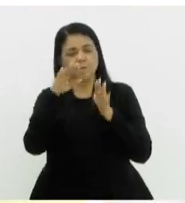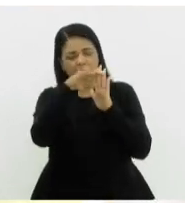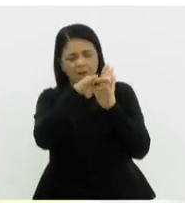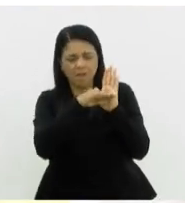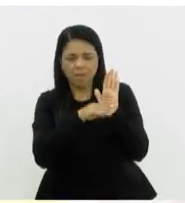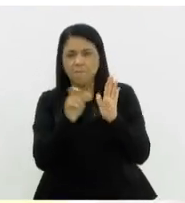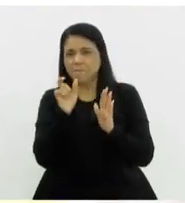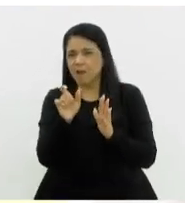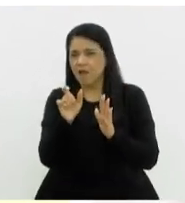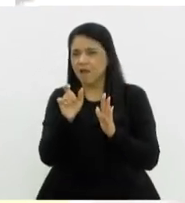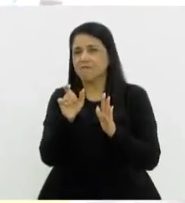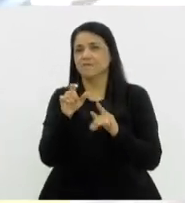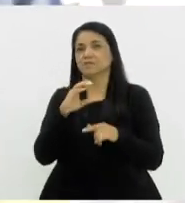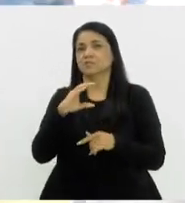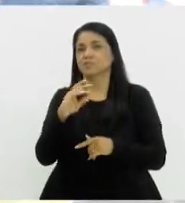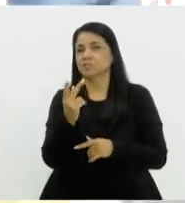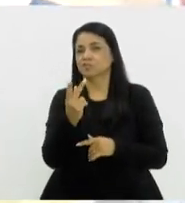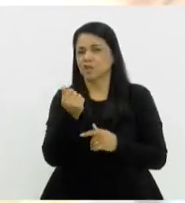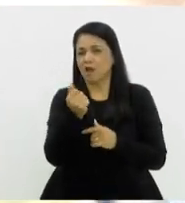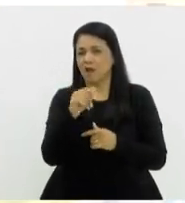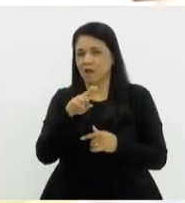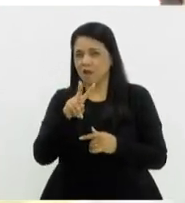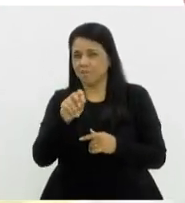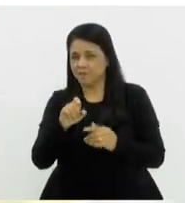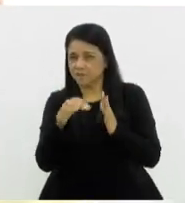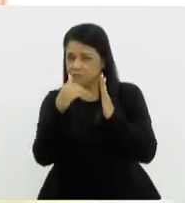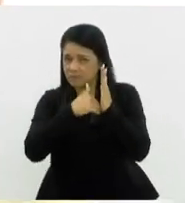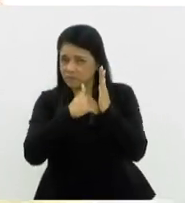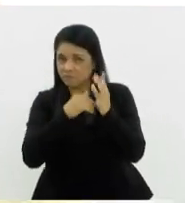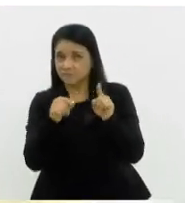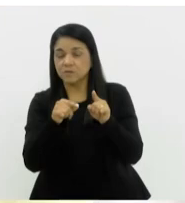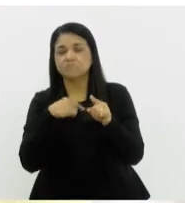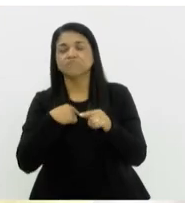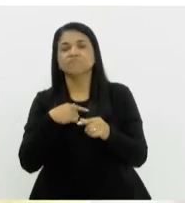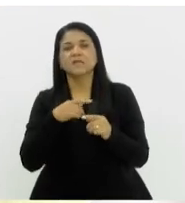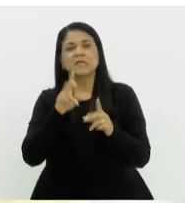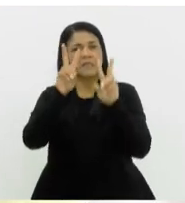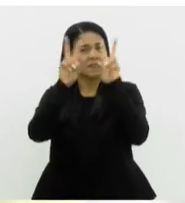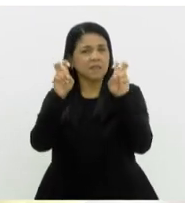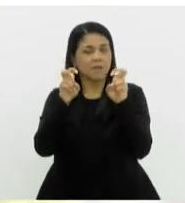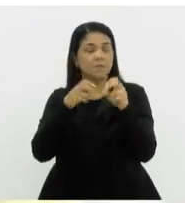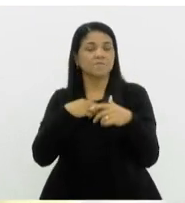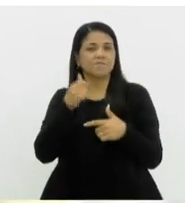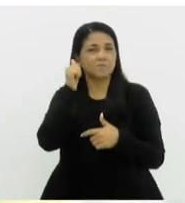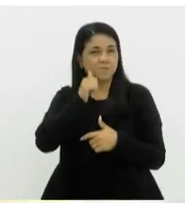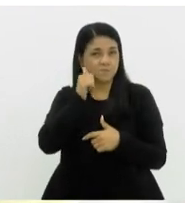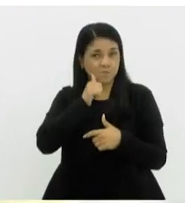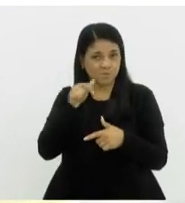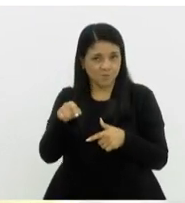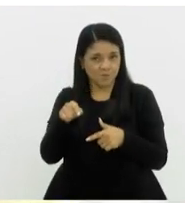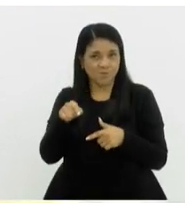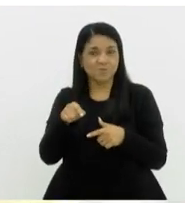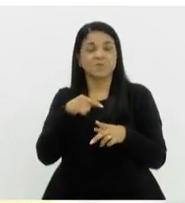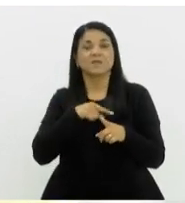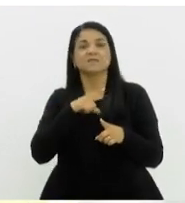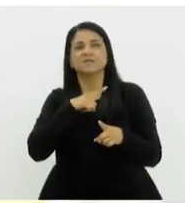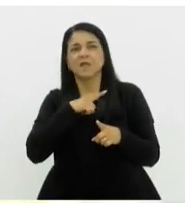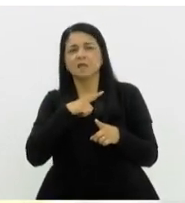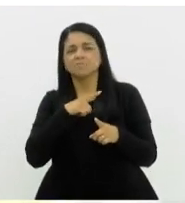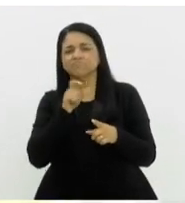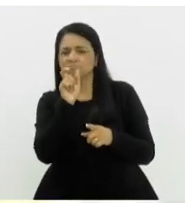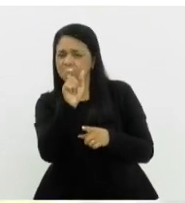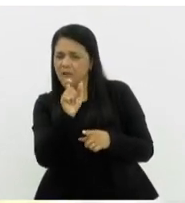consultoria especializada em temas feministas, que essas combinações de palavras podem nos levar